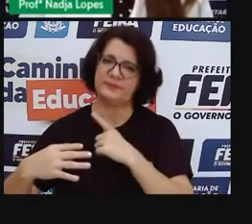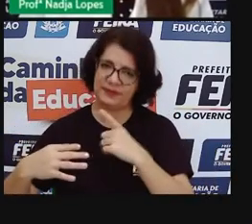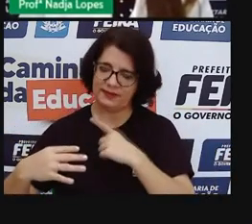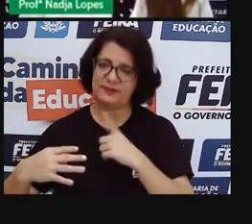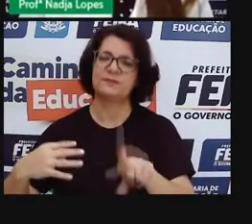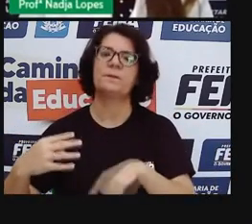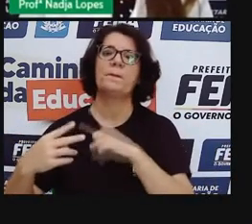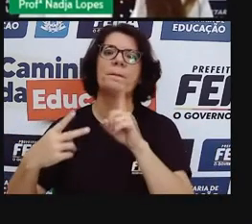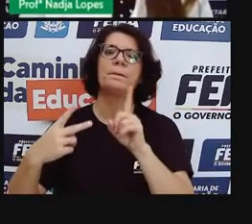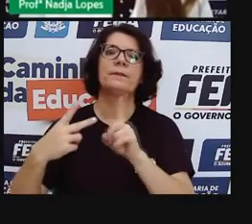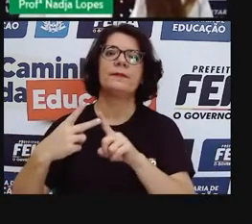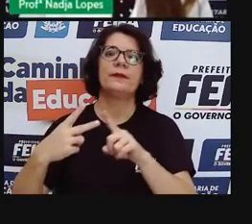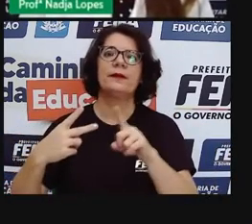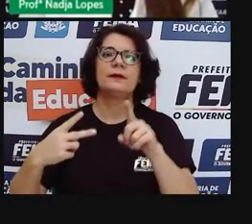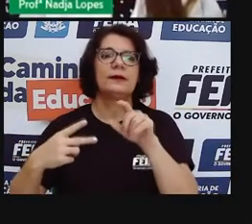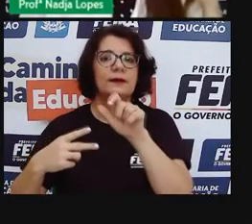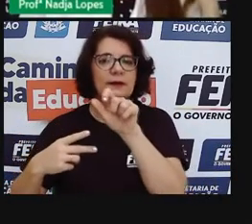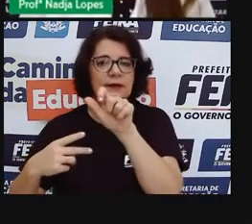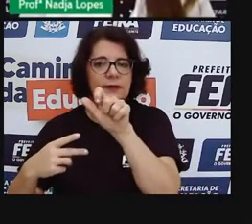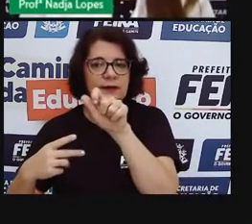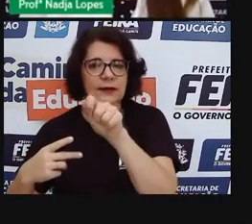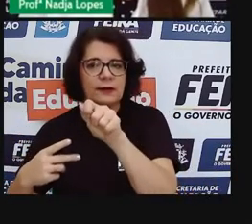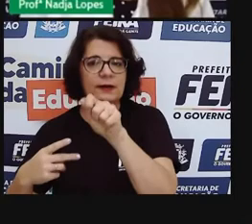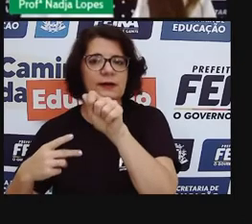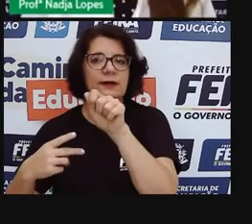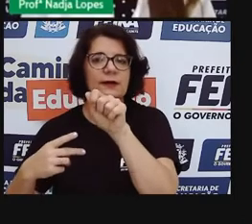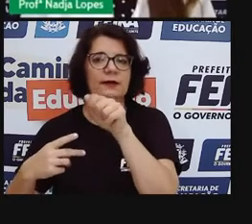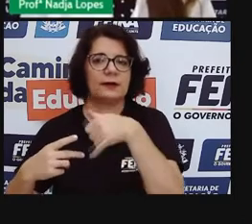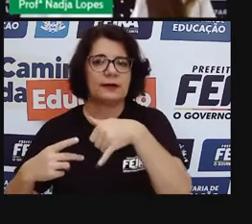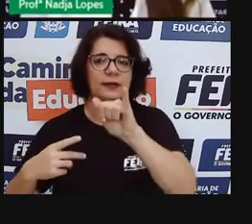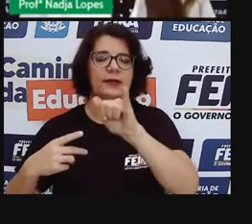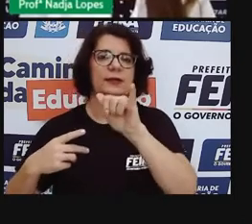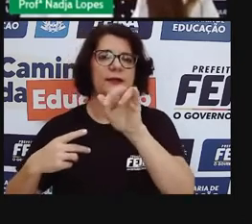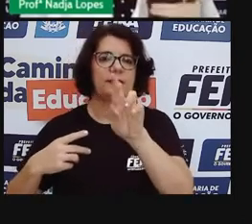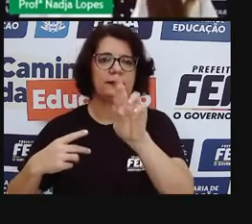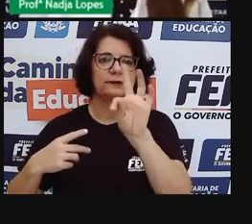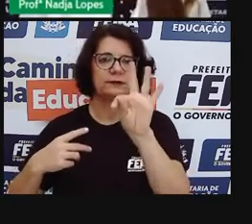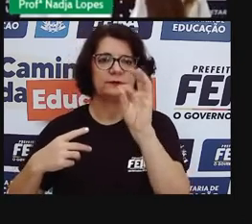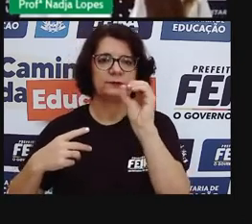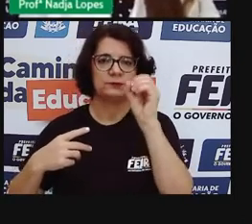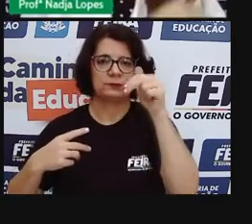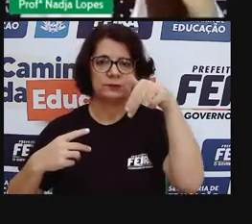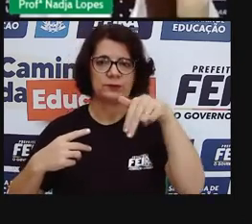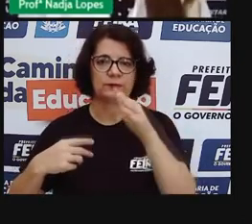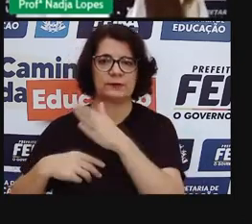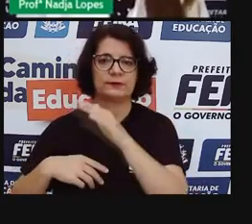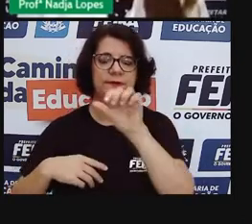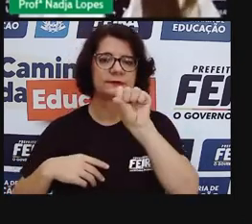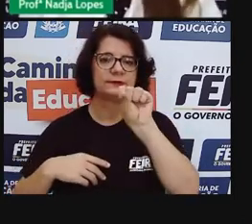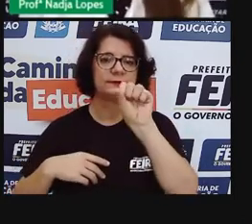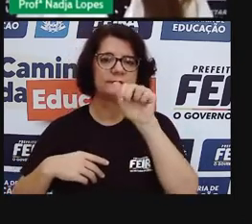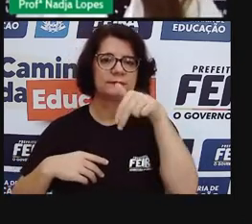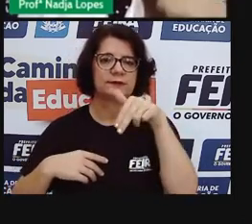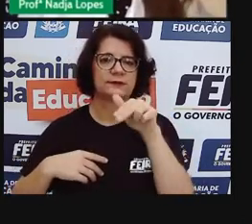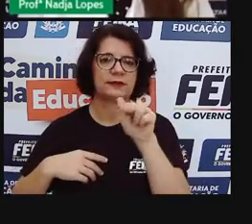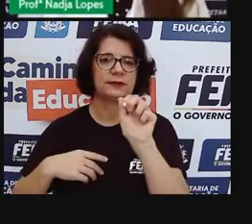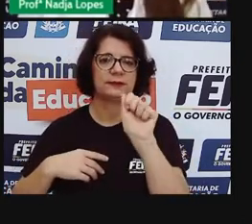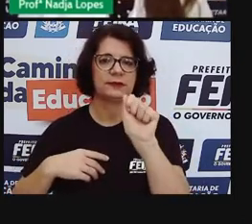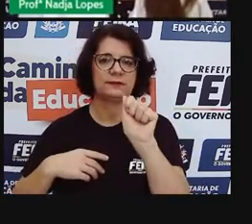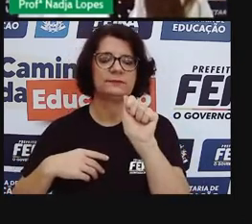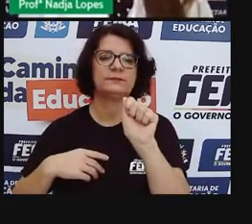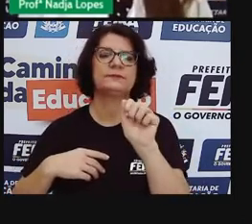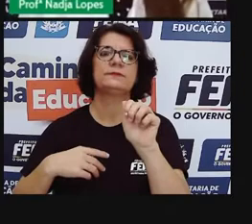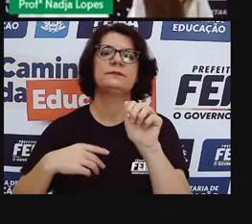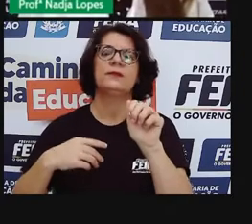A Ayrton Senna, que tá lindíssima. Essa localização tem crescido muito, com muitos